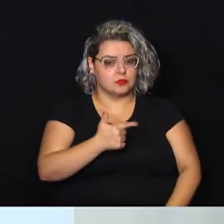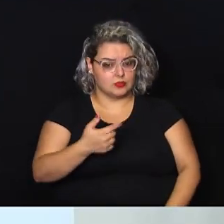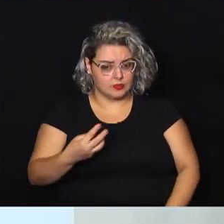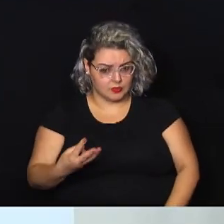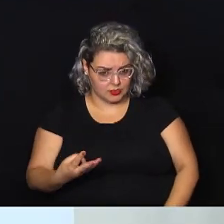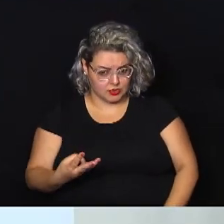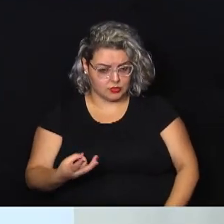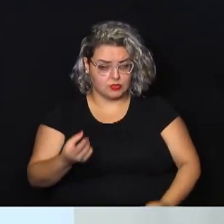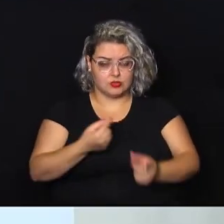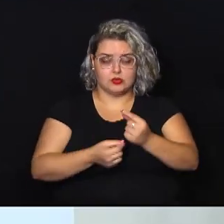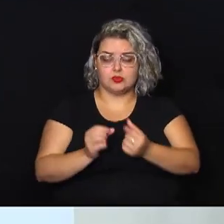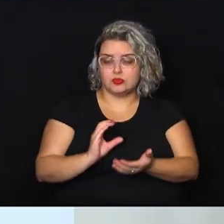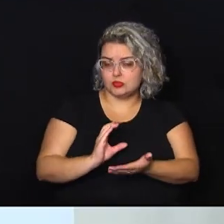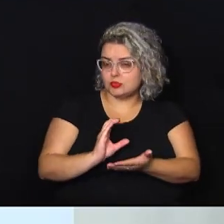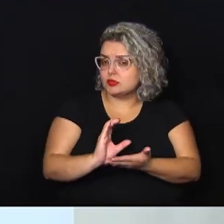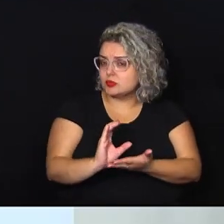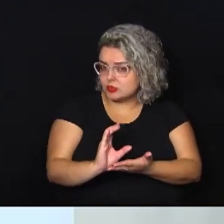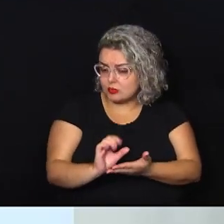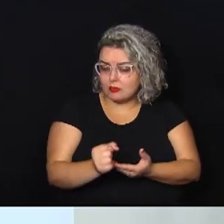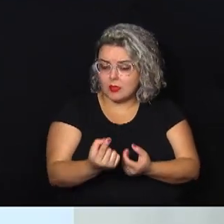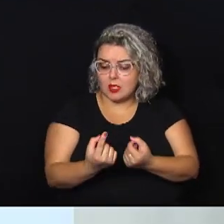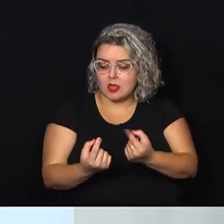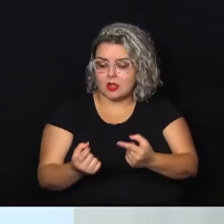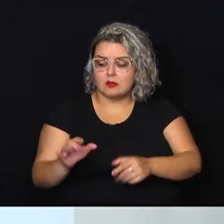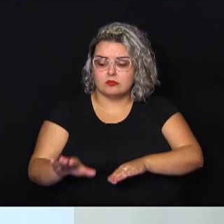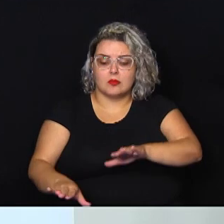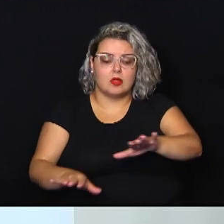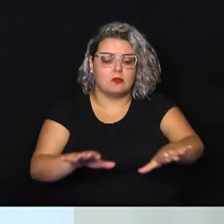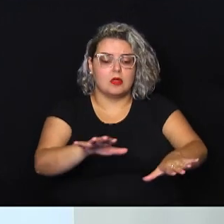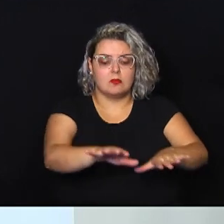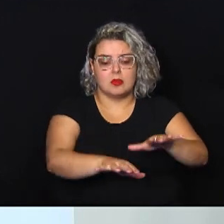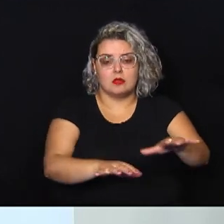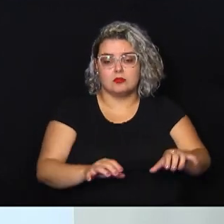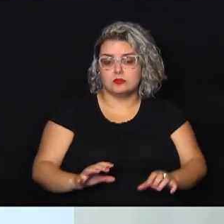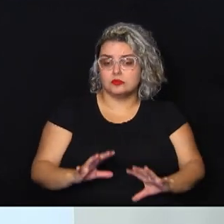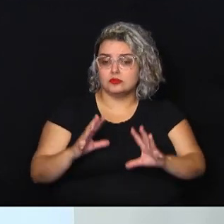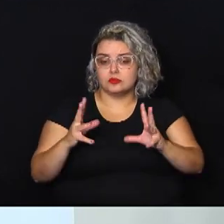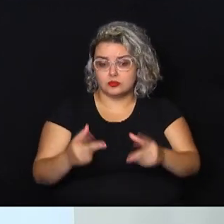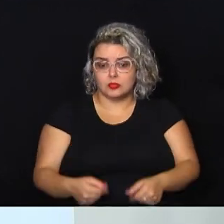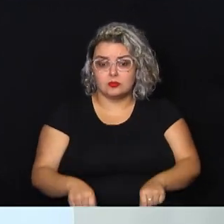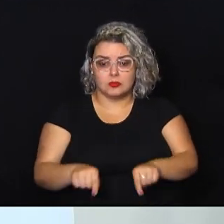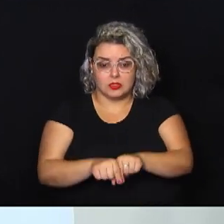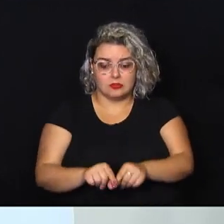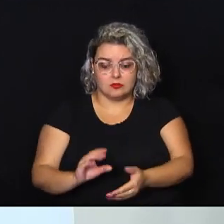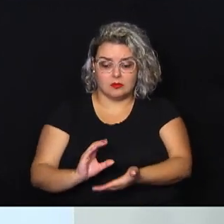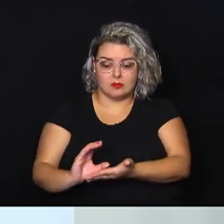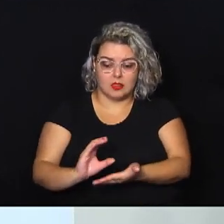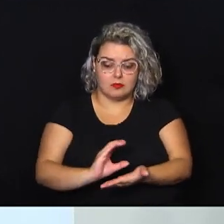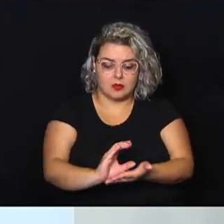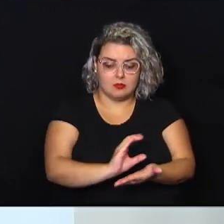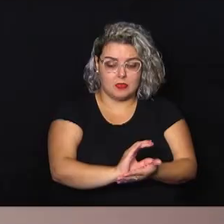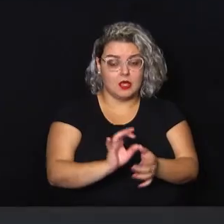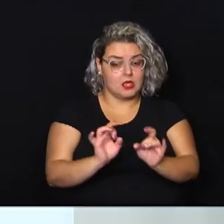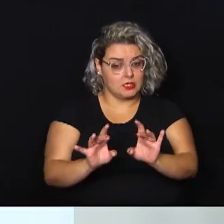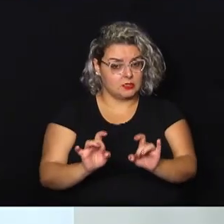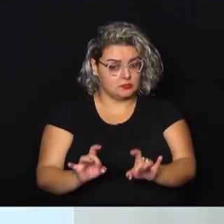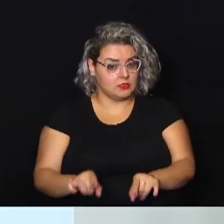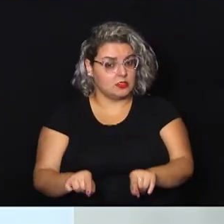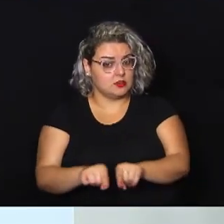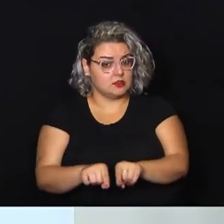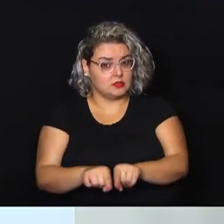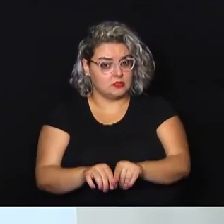direcionou seus recursos para algumas ações mais gerais, mas também investiu em questões específicas que